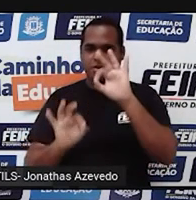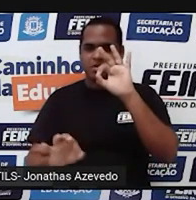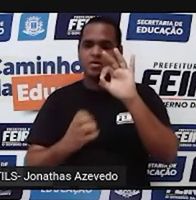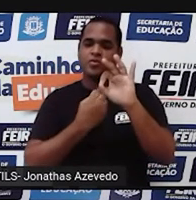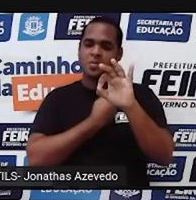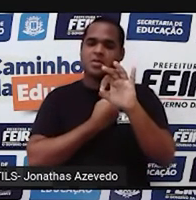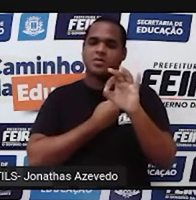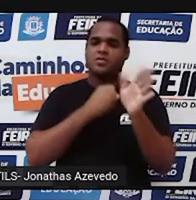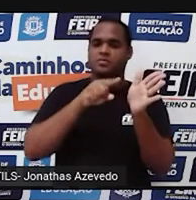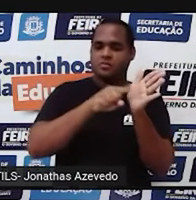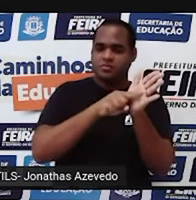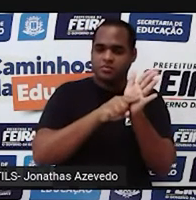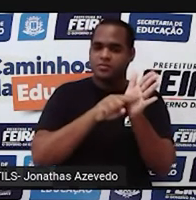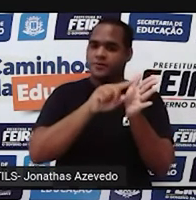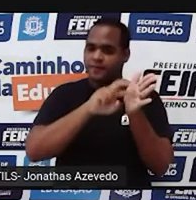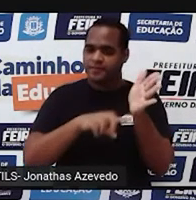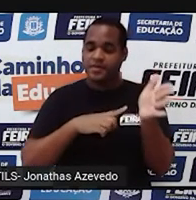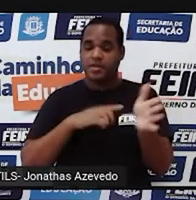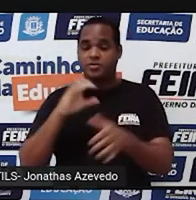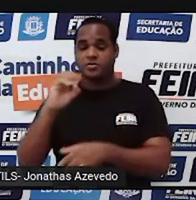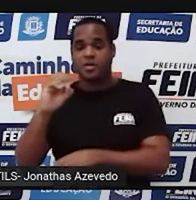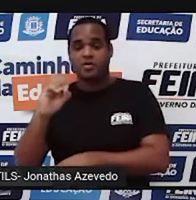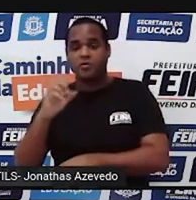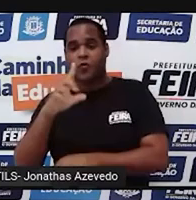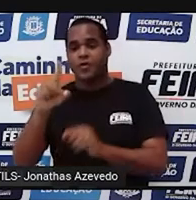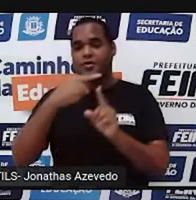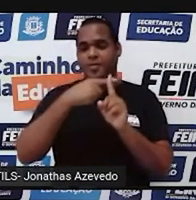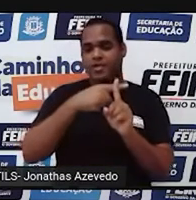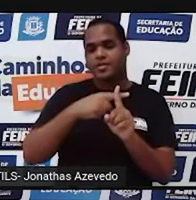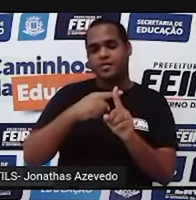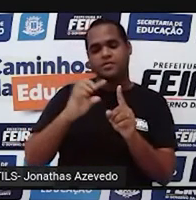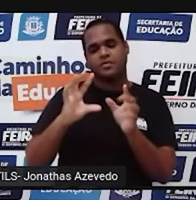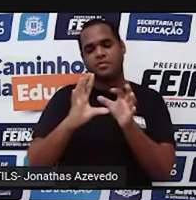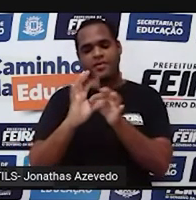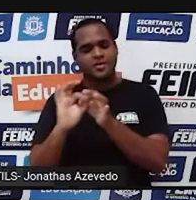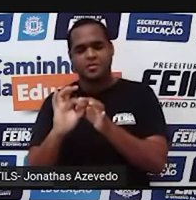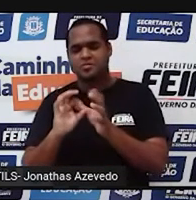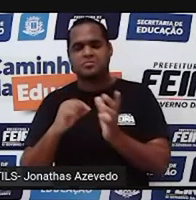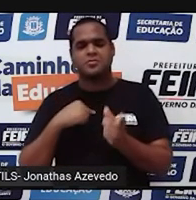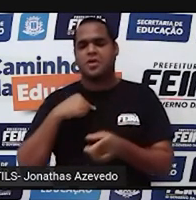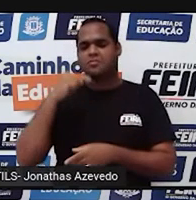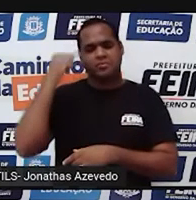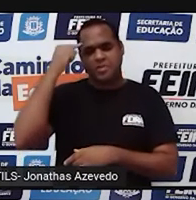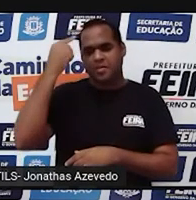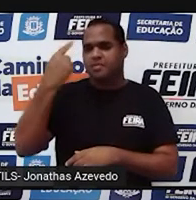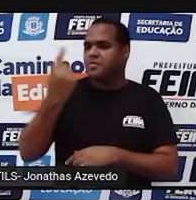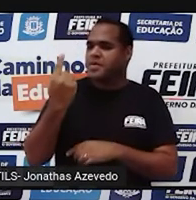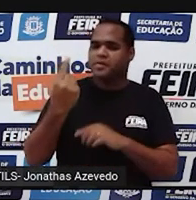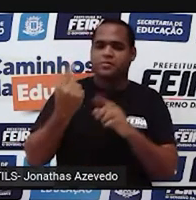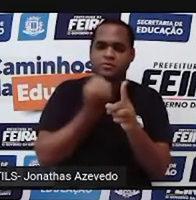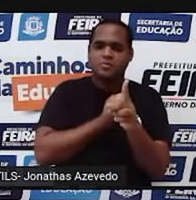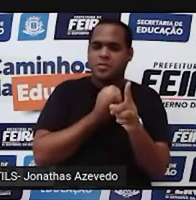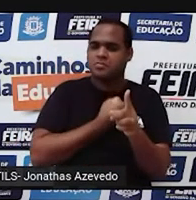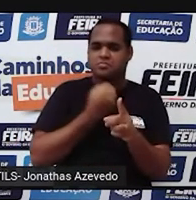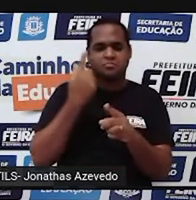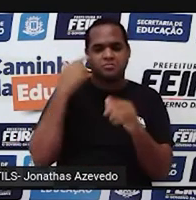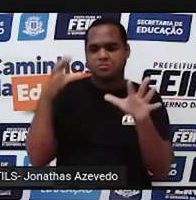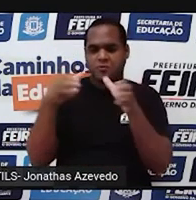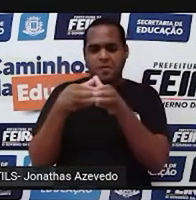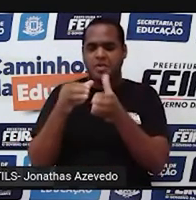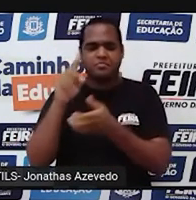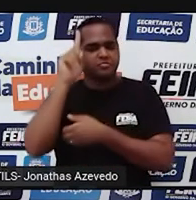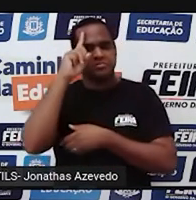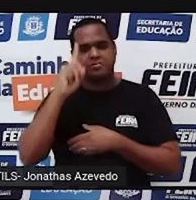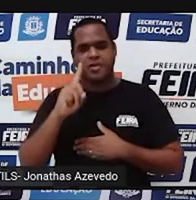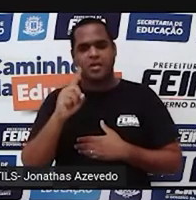passa pelo zero, vai para os positivos infinitamente. Então a gente não sabe qual é o primeiro número desse conjunto, mas a gente